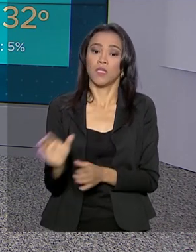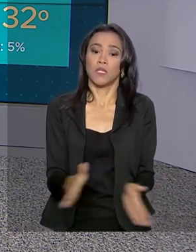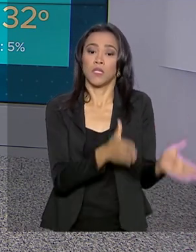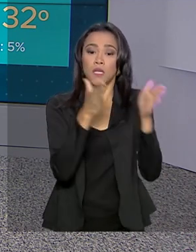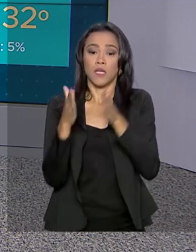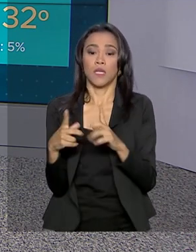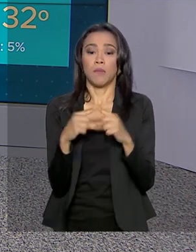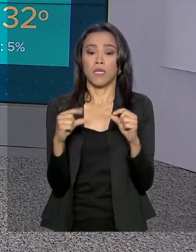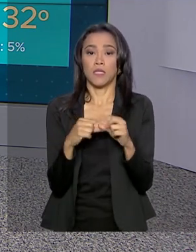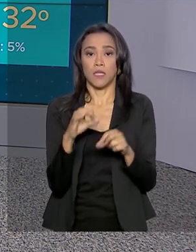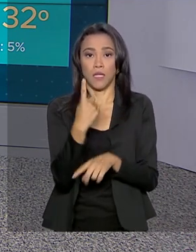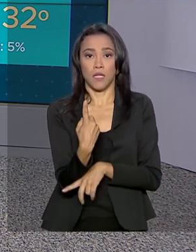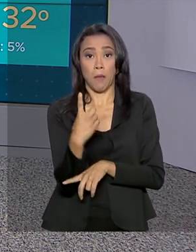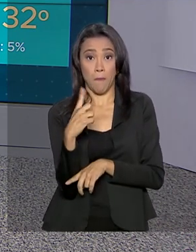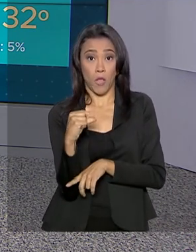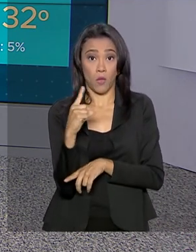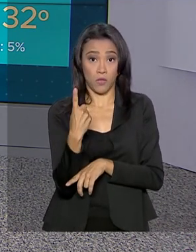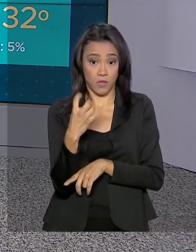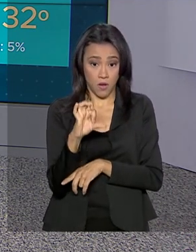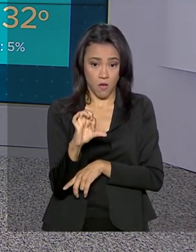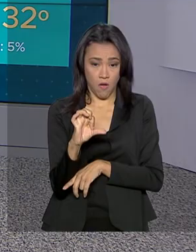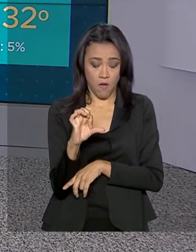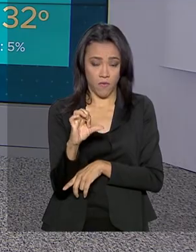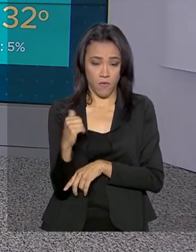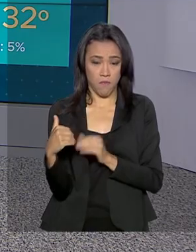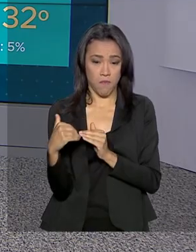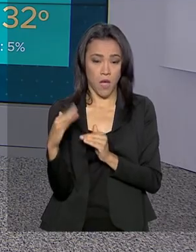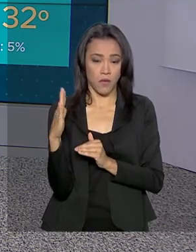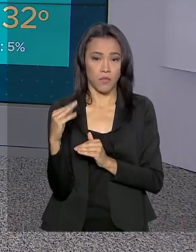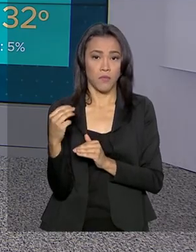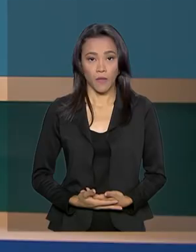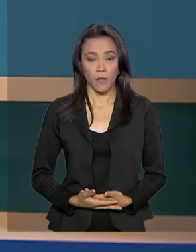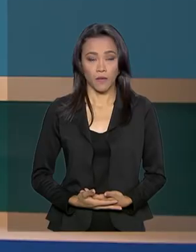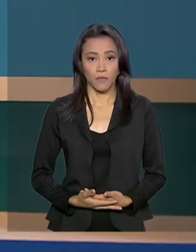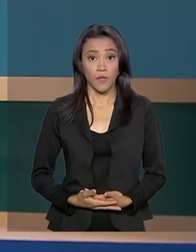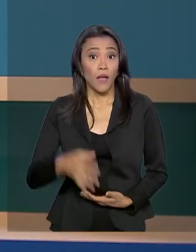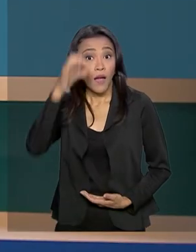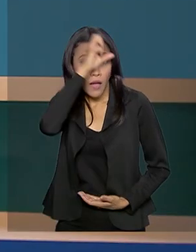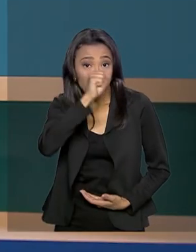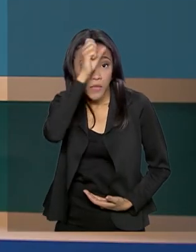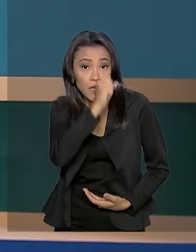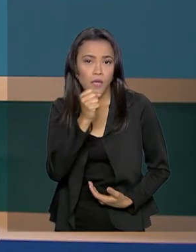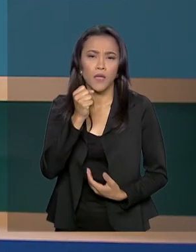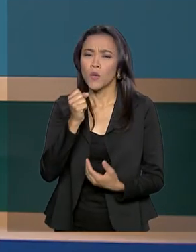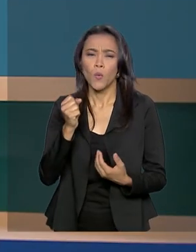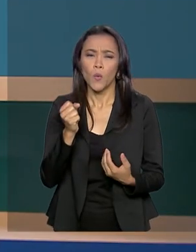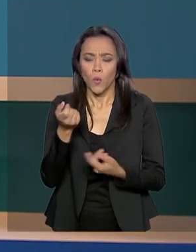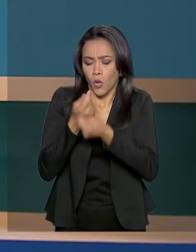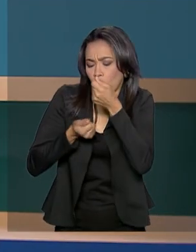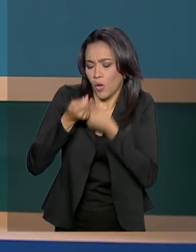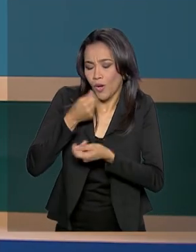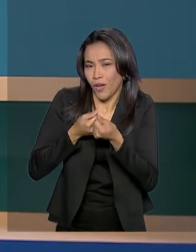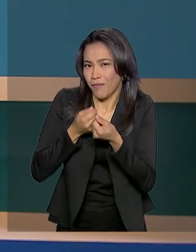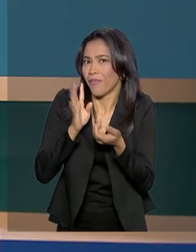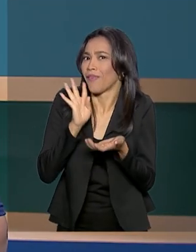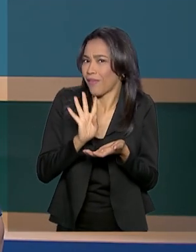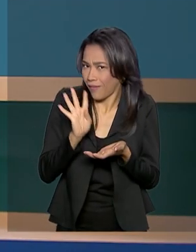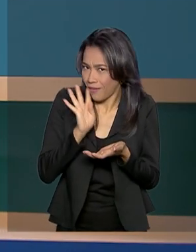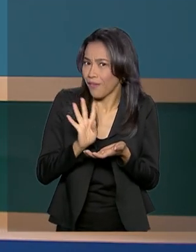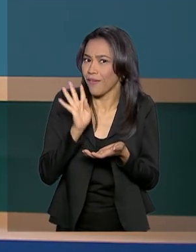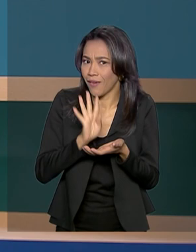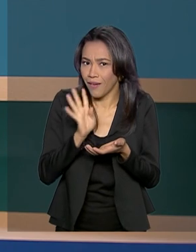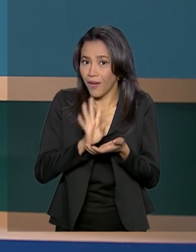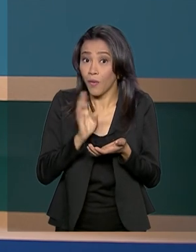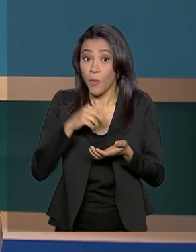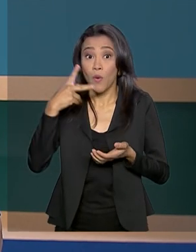em Brasília, mínima de 19, máxima de 32 graus. Aprender economia pode ser divertido. O